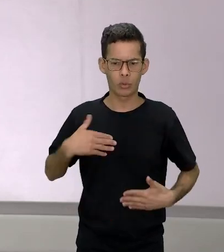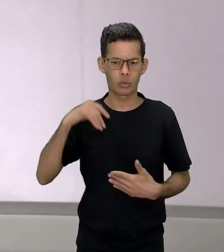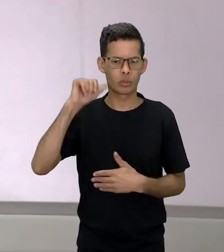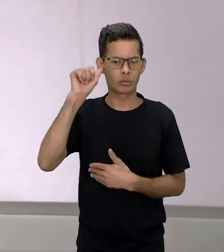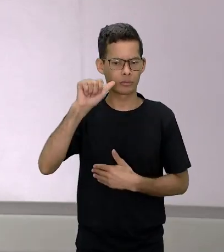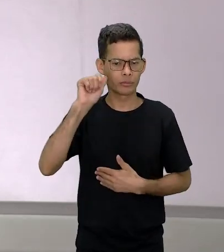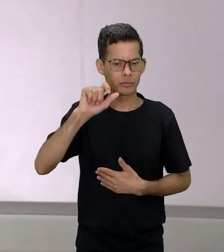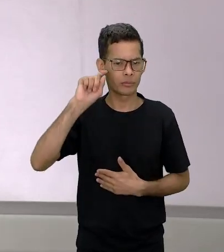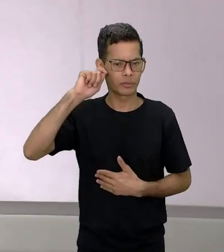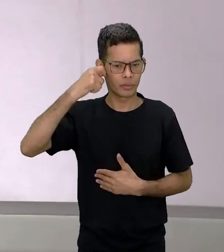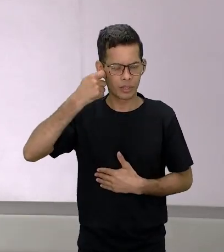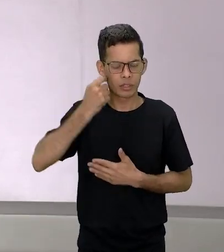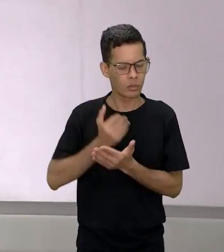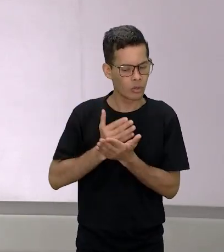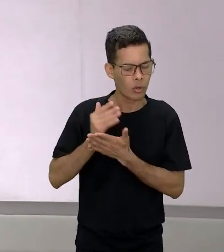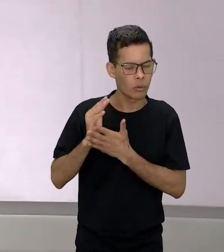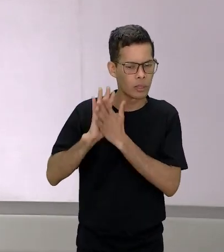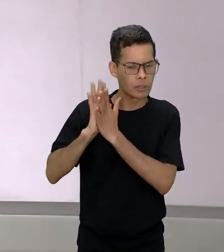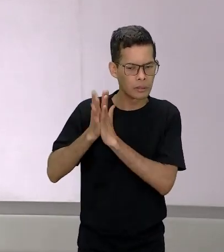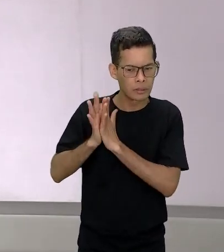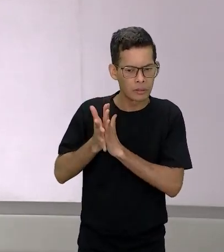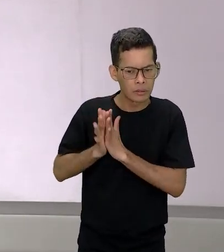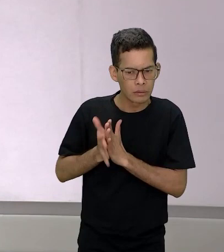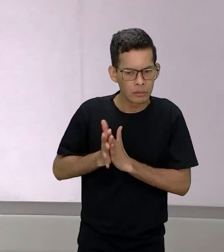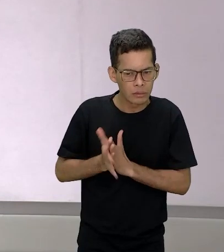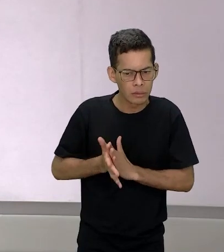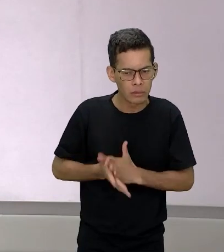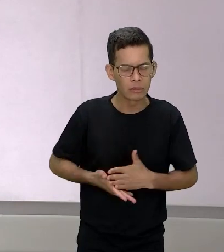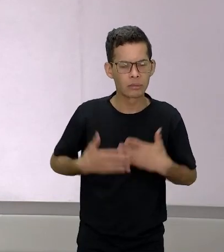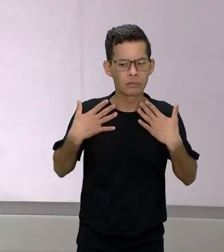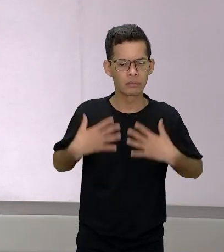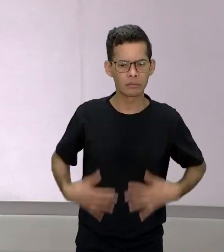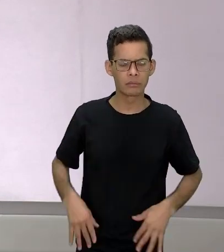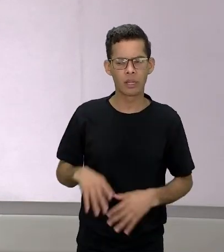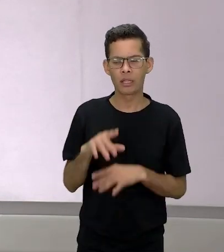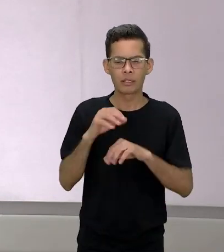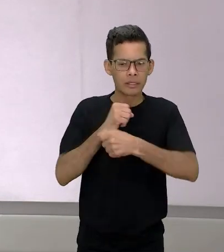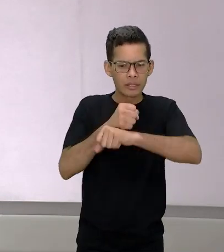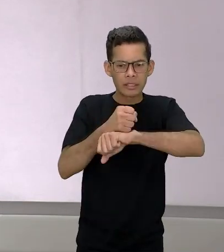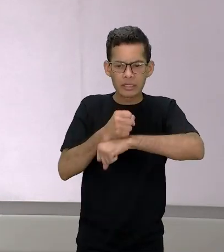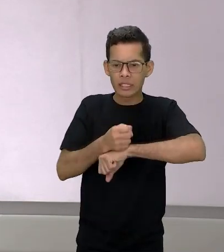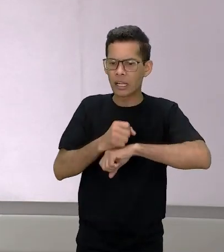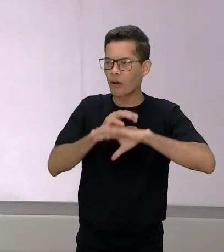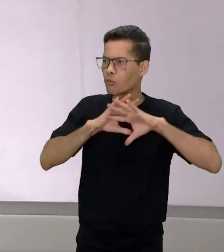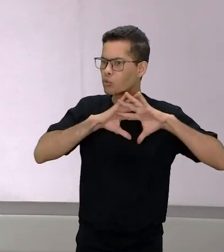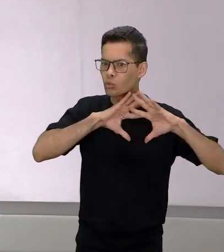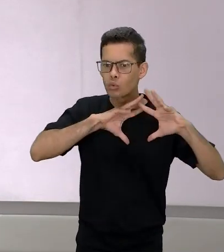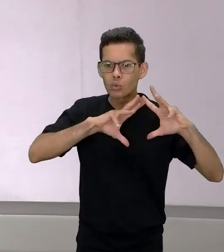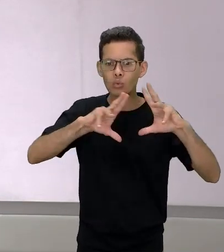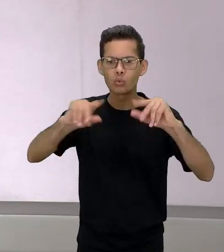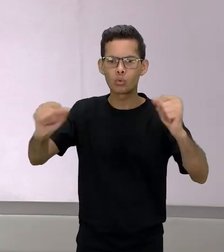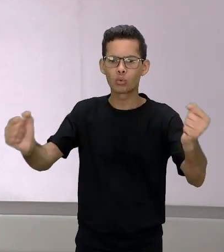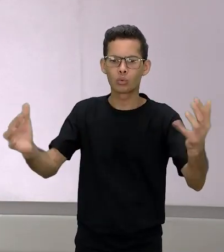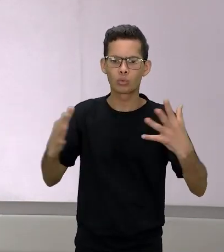e aí continua todos os escravos foram convidados para sua execução quando de nuca quebrada ela